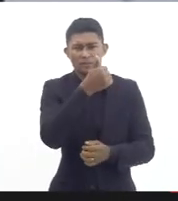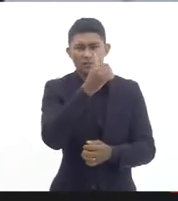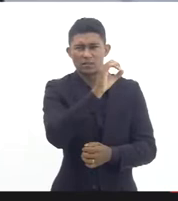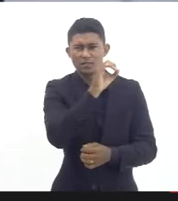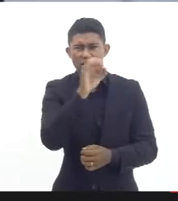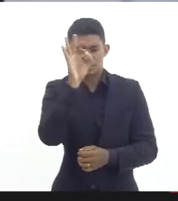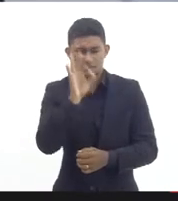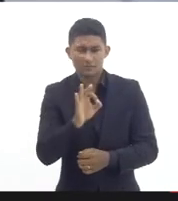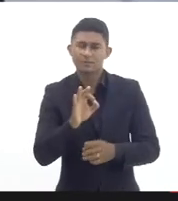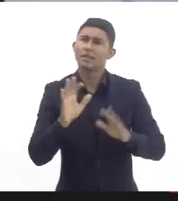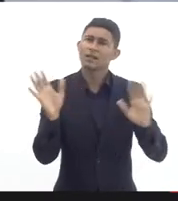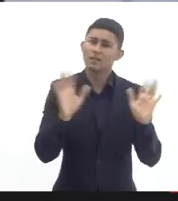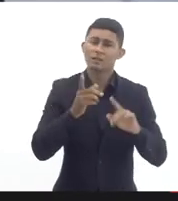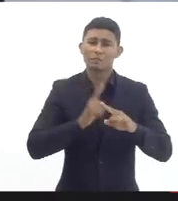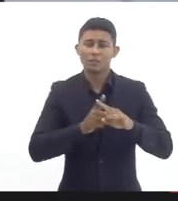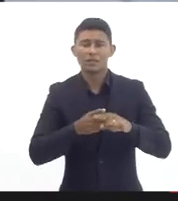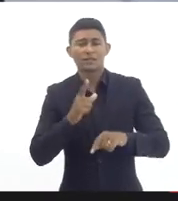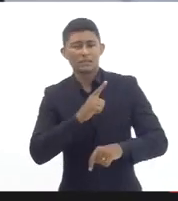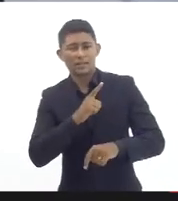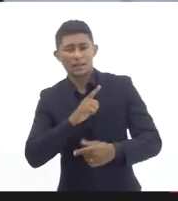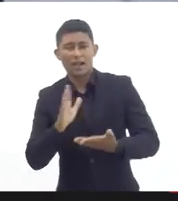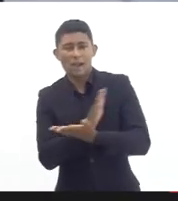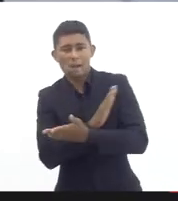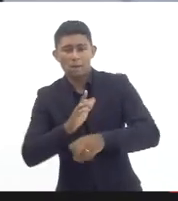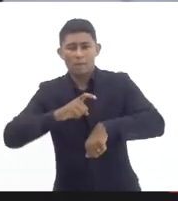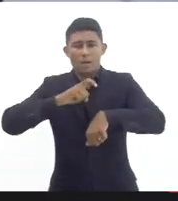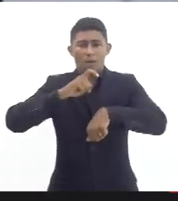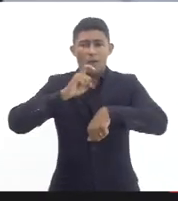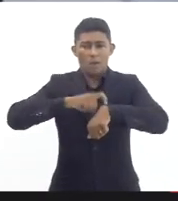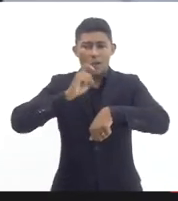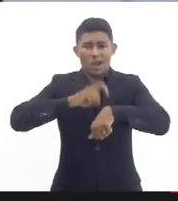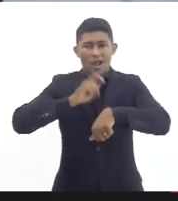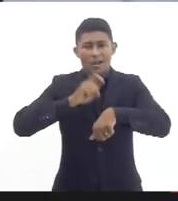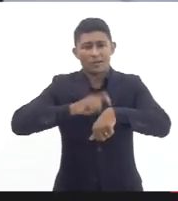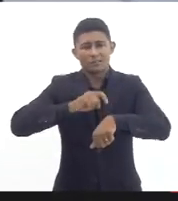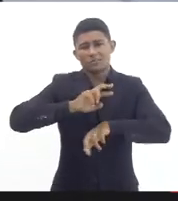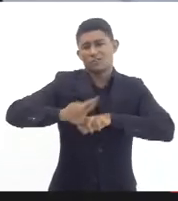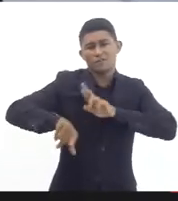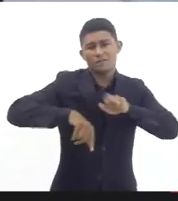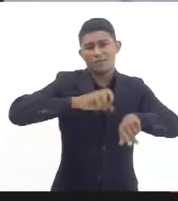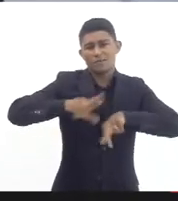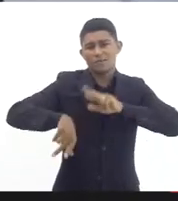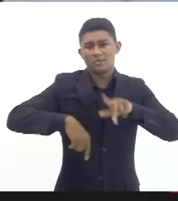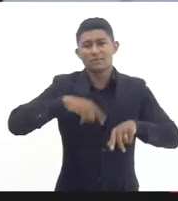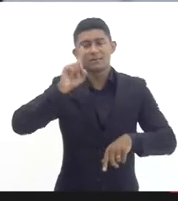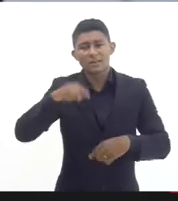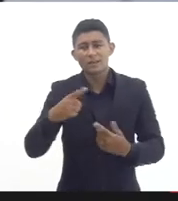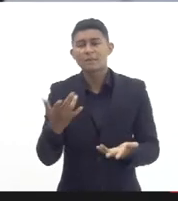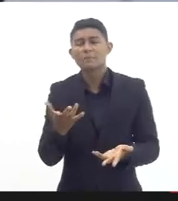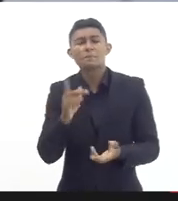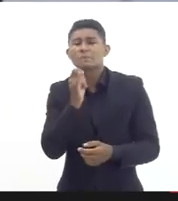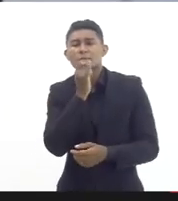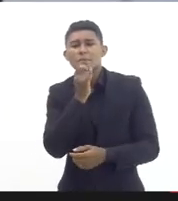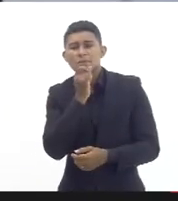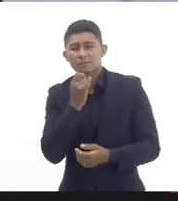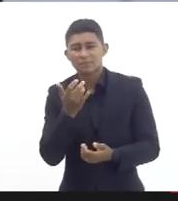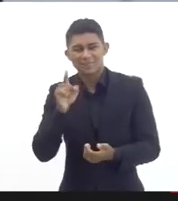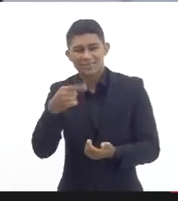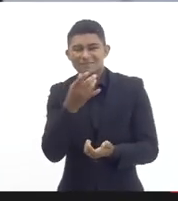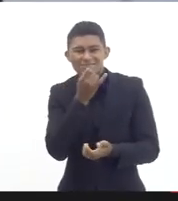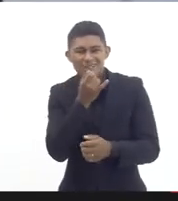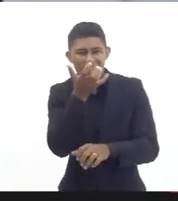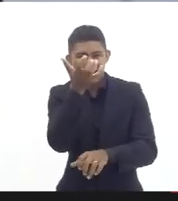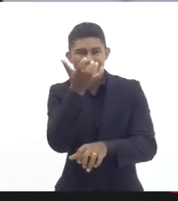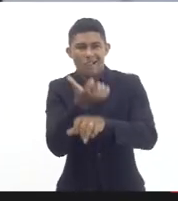de itinerário informativo que são turmas fictícias criadas para alocar disciplina exclusivamente disciplina de